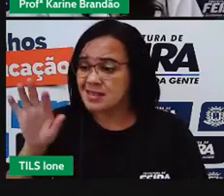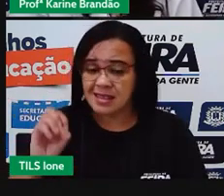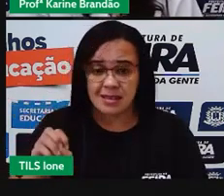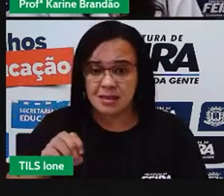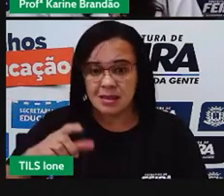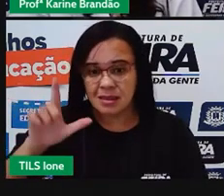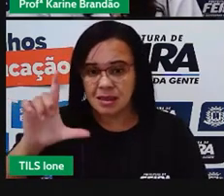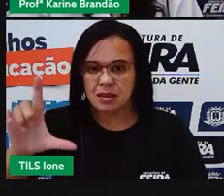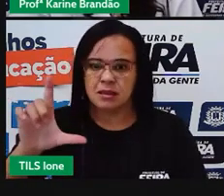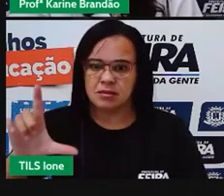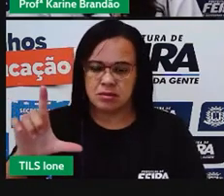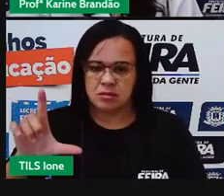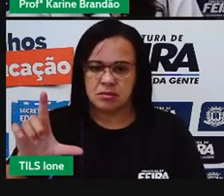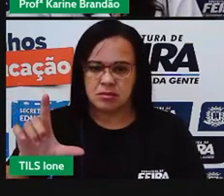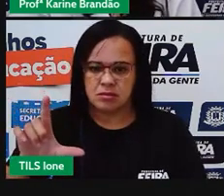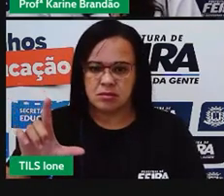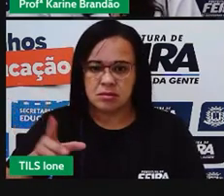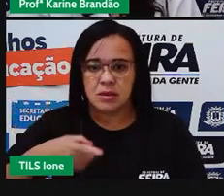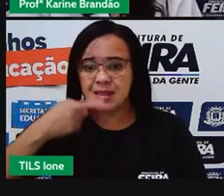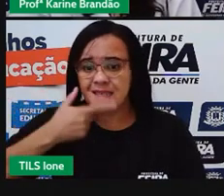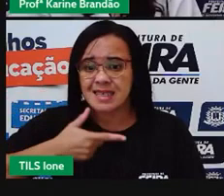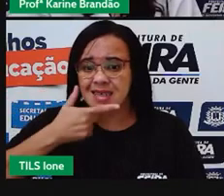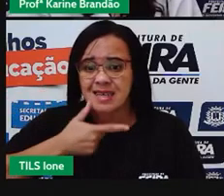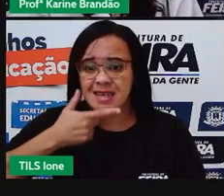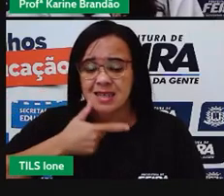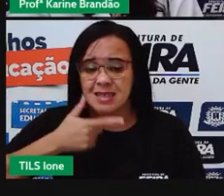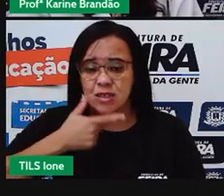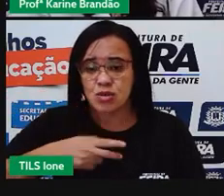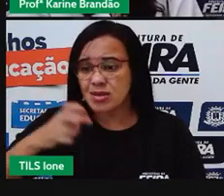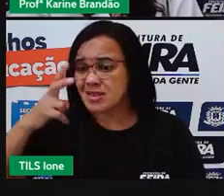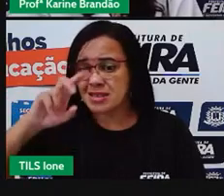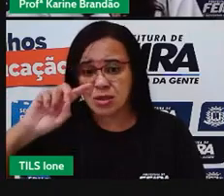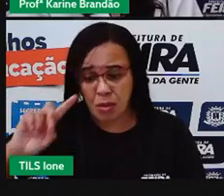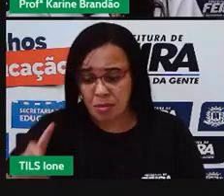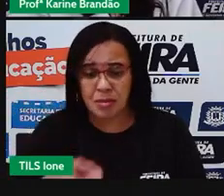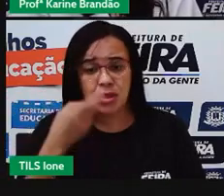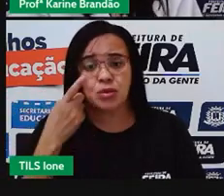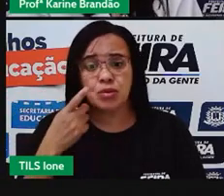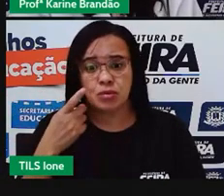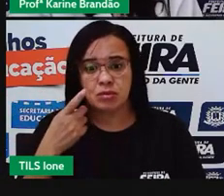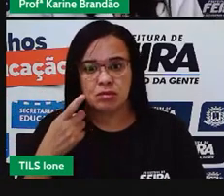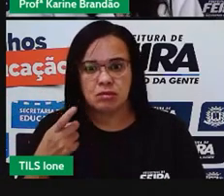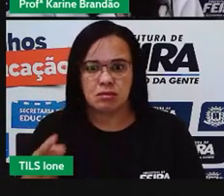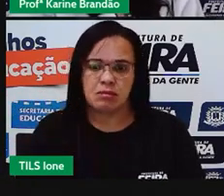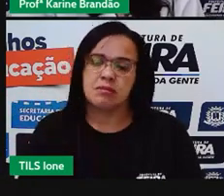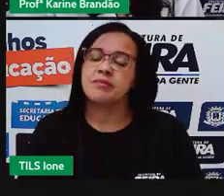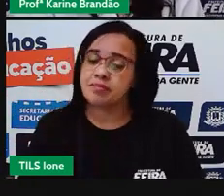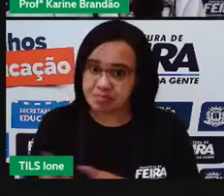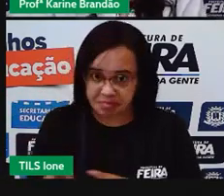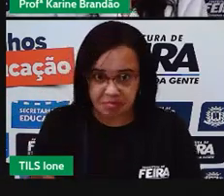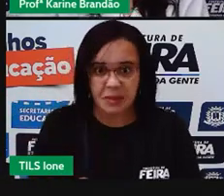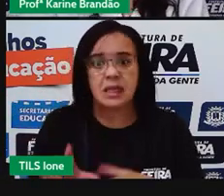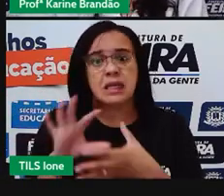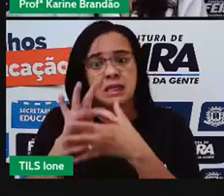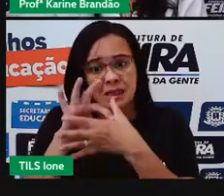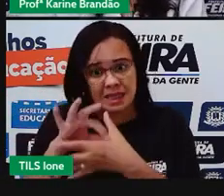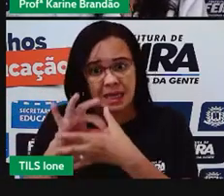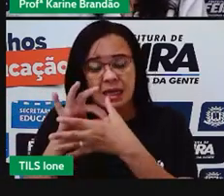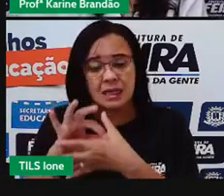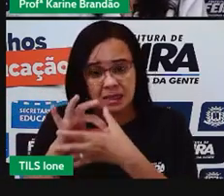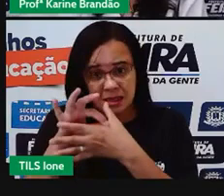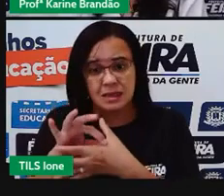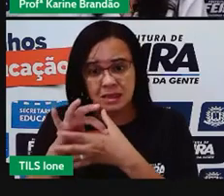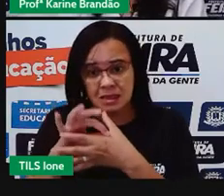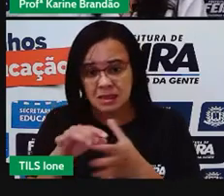quilo de queijo, eu gasto 5 mil litros de água. Quando a gente pensa em carne, e aí a gente tem que lembrar que o setor que